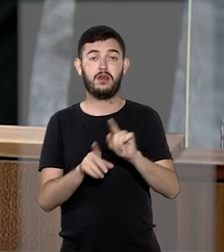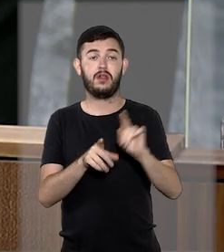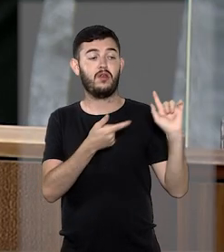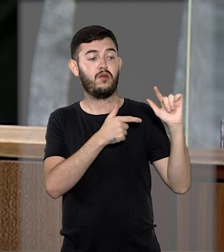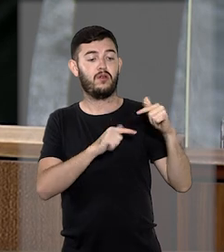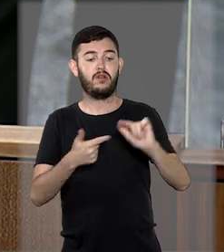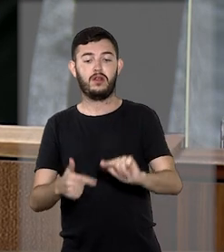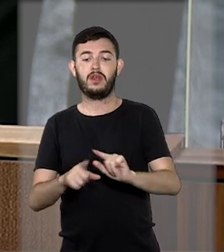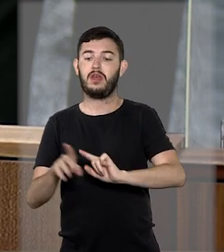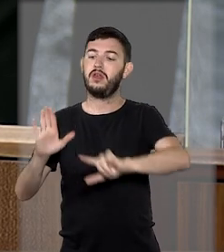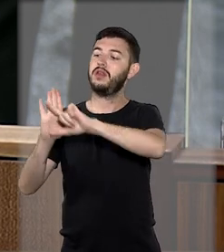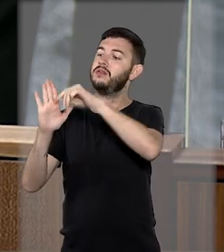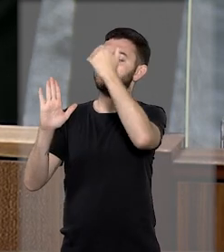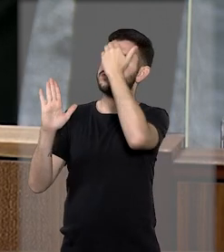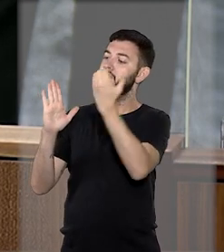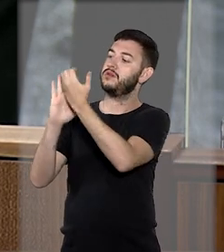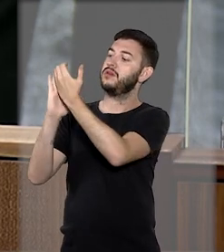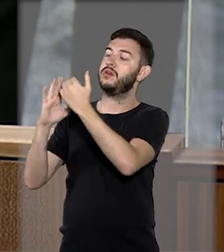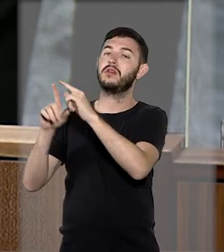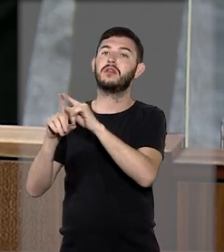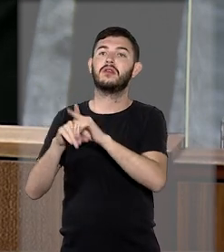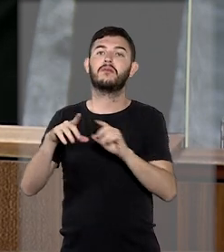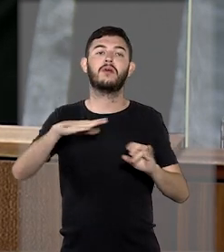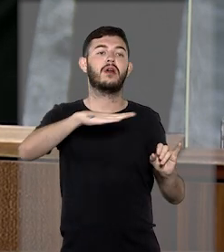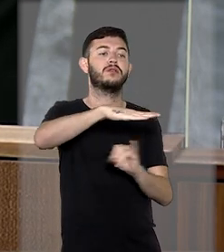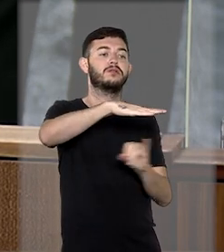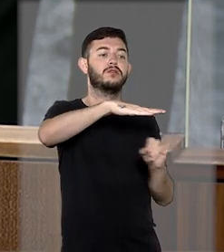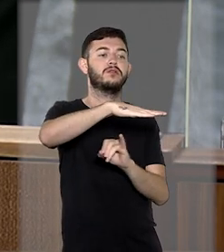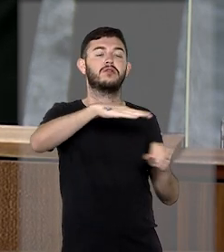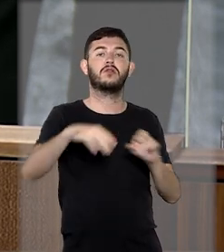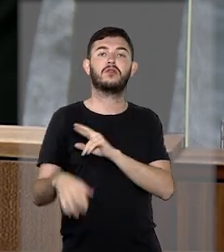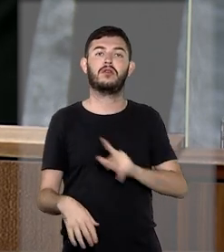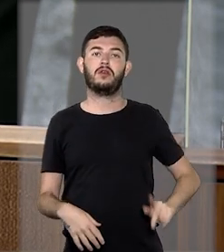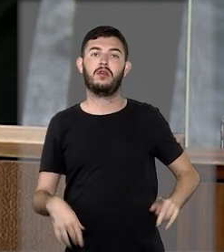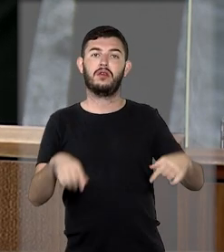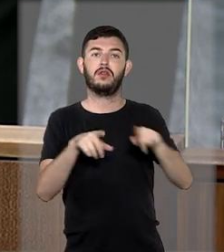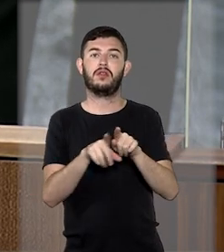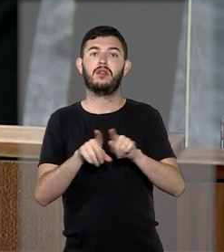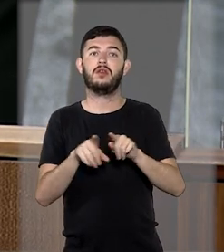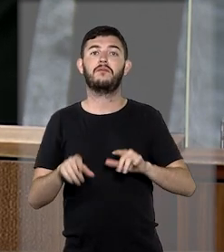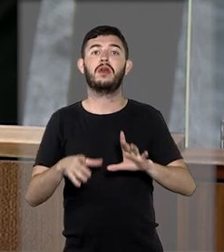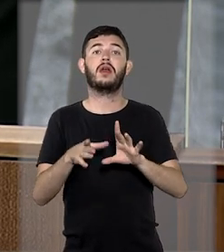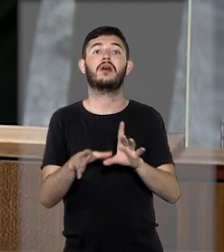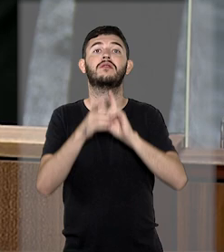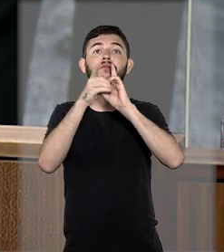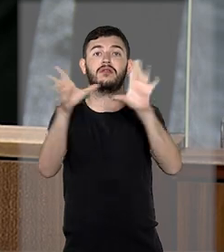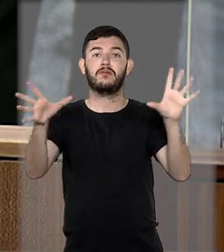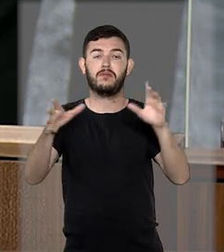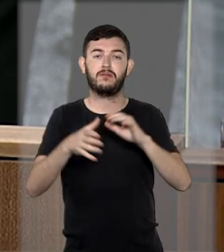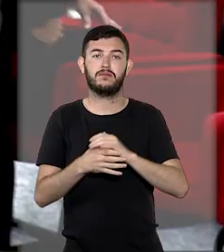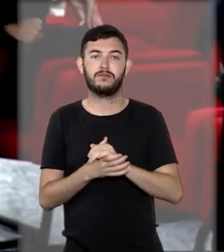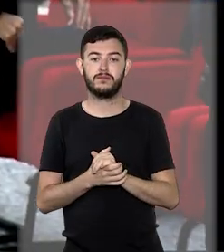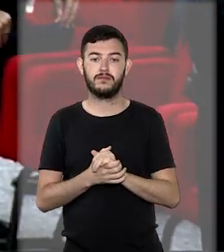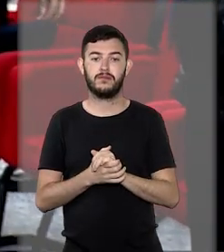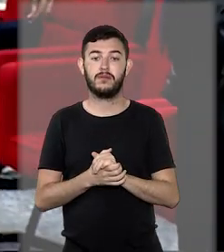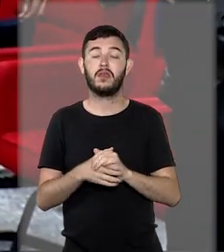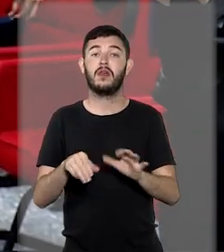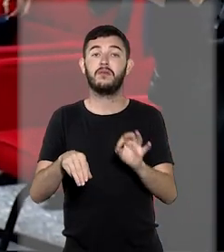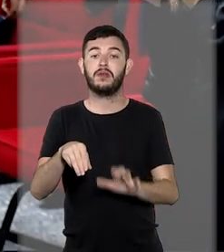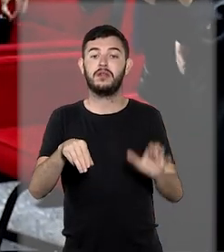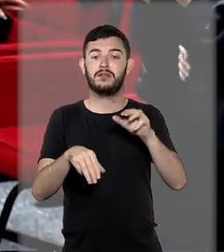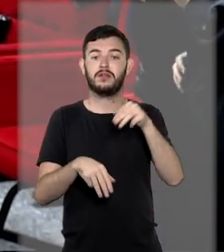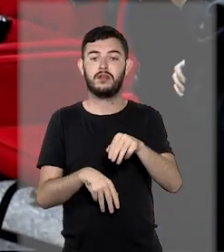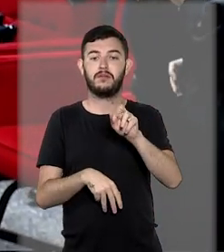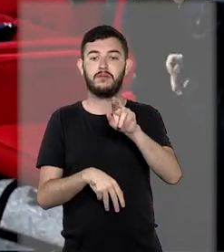-nos um legado de respeito às leis, às instituições republicanas e ao Estado Democrático de Direito. No final, Maria